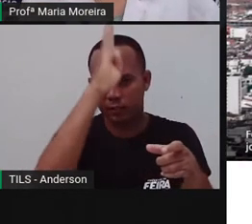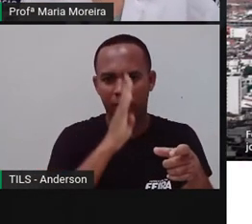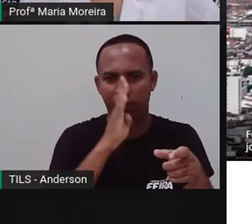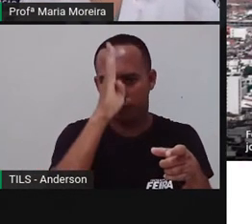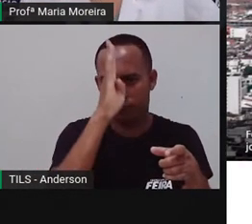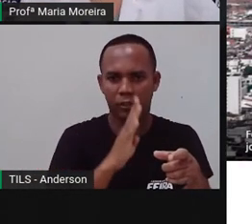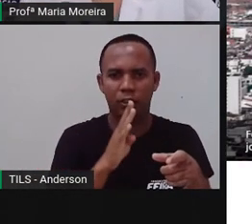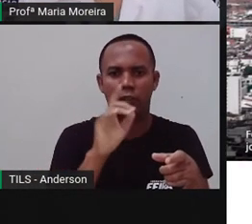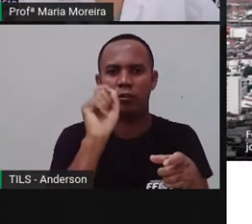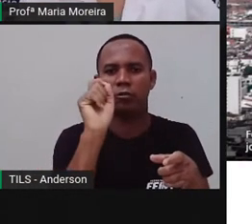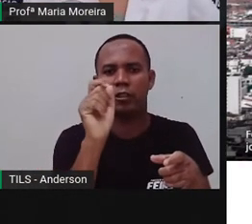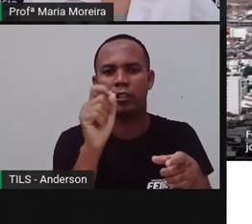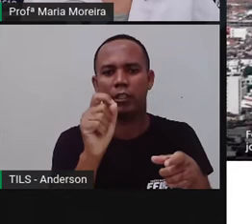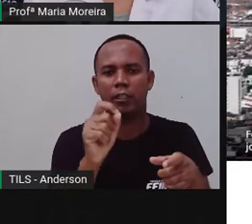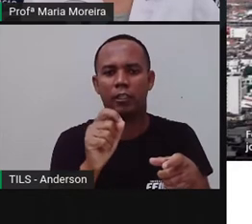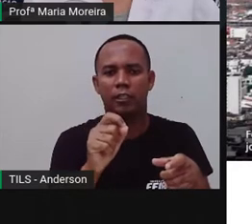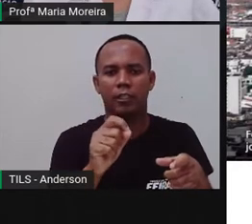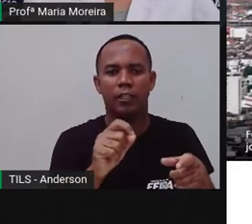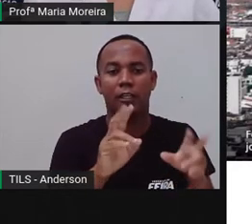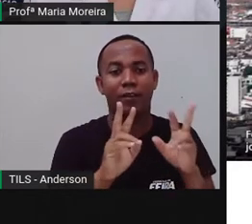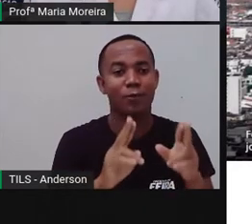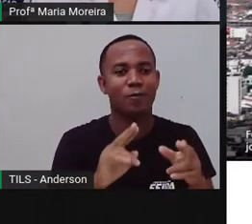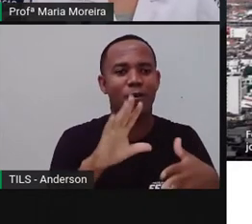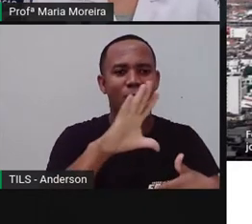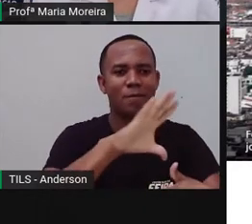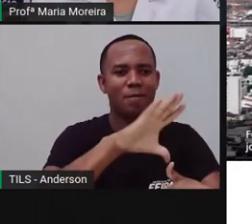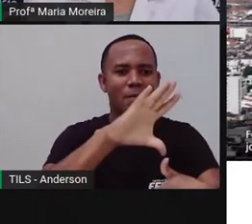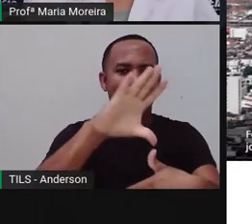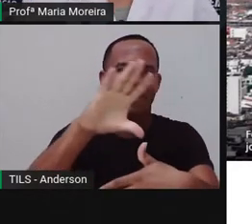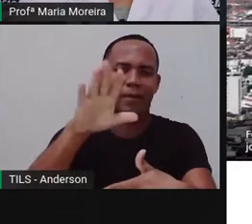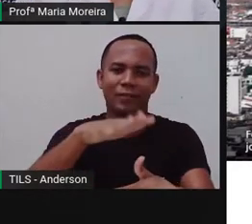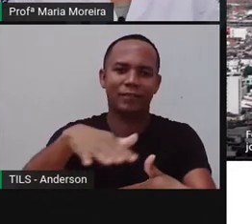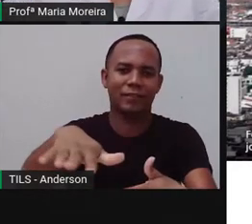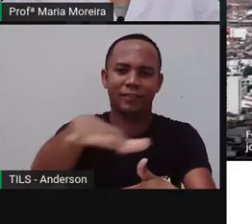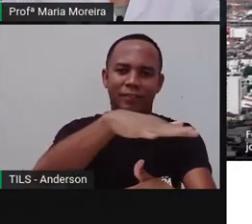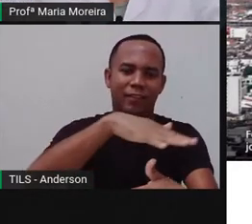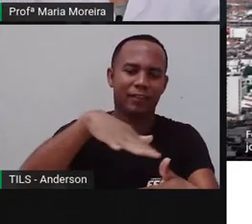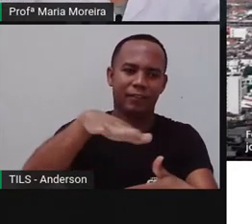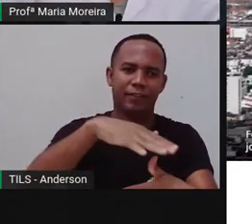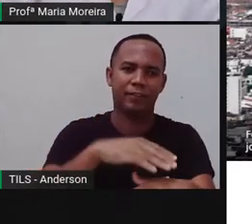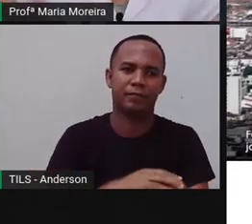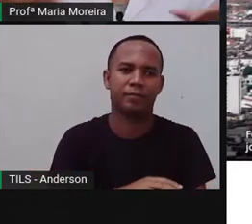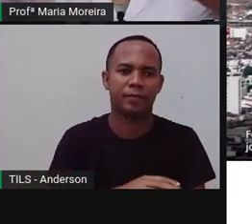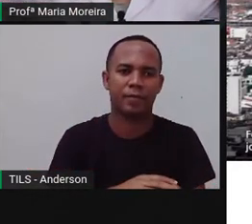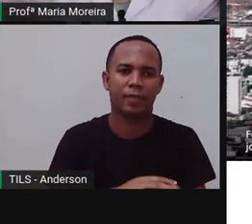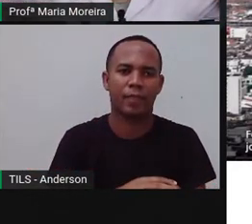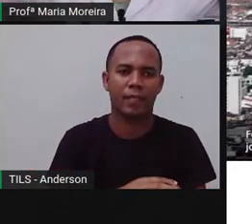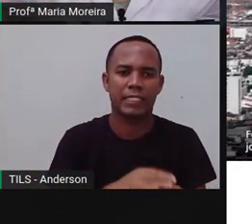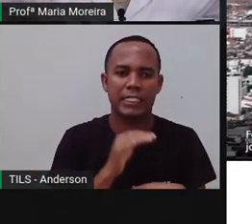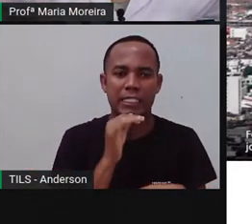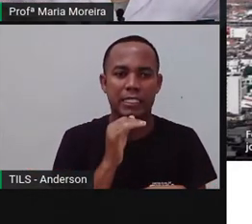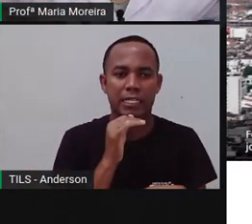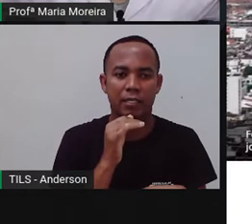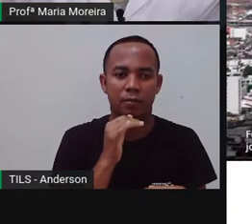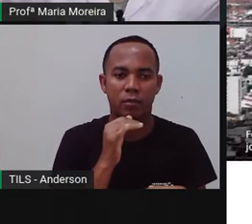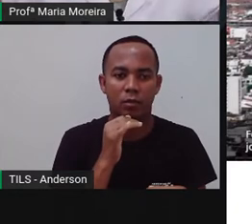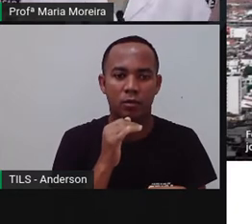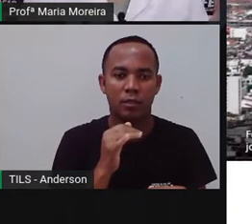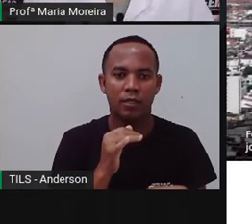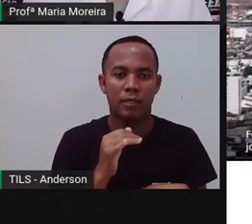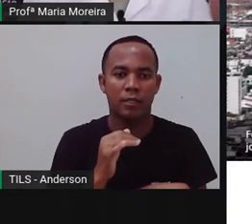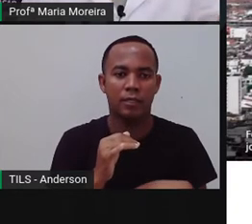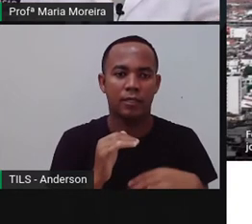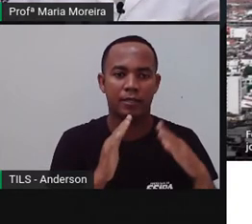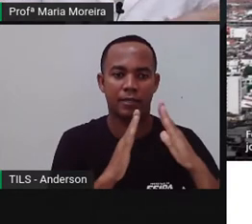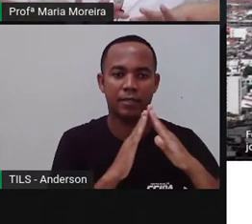esqueleto da cidade sobre o qual tudo acontece. Então, se a gente conseguisse levantar todas as casas por um momento,